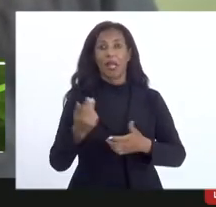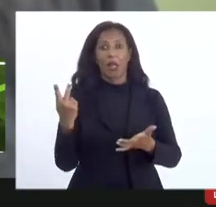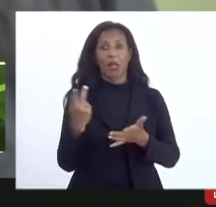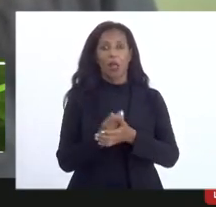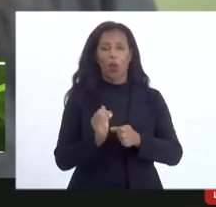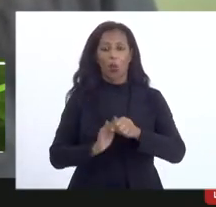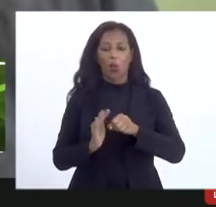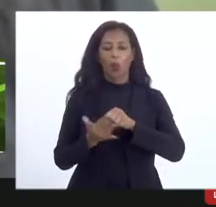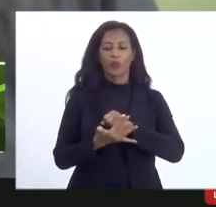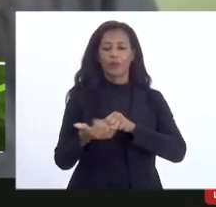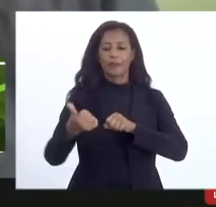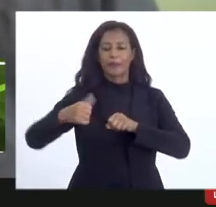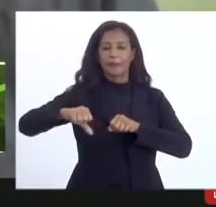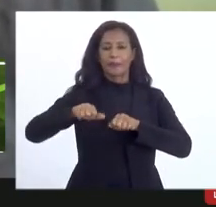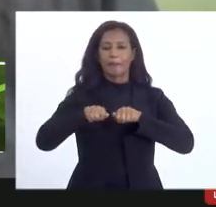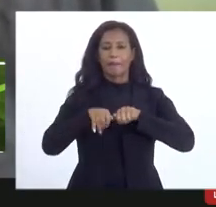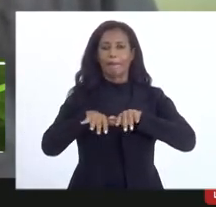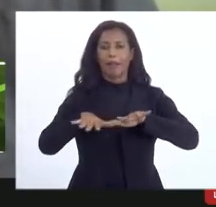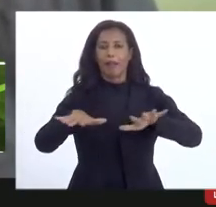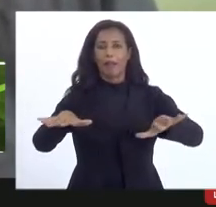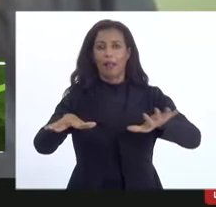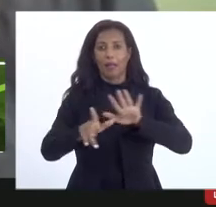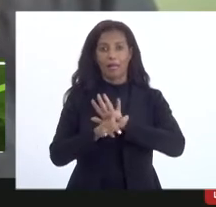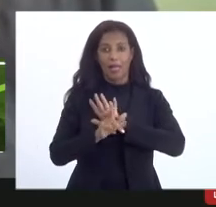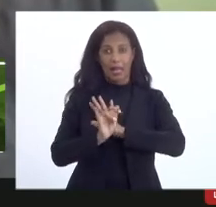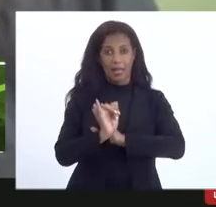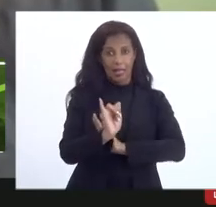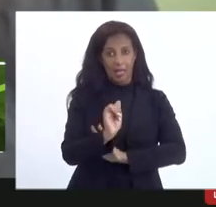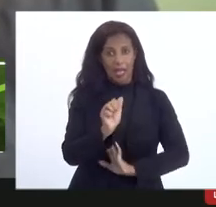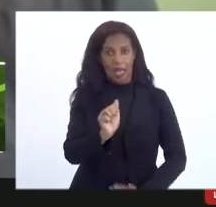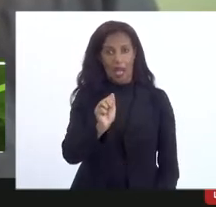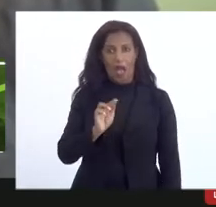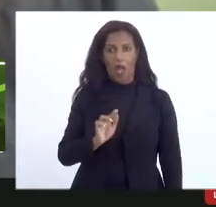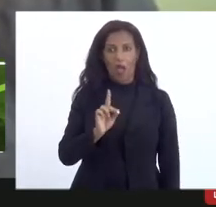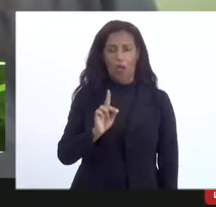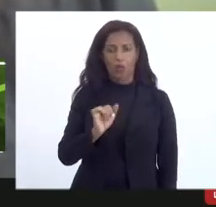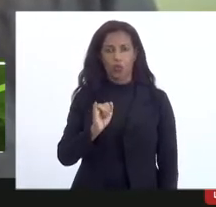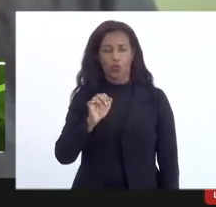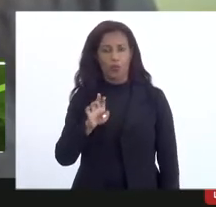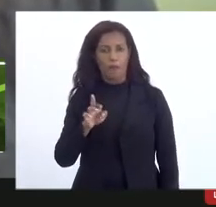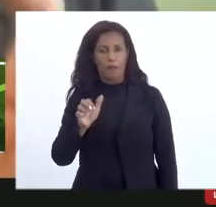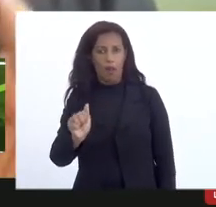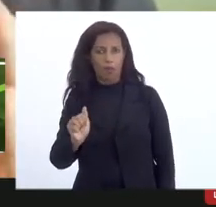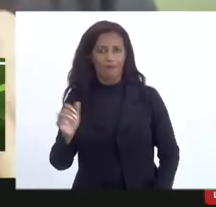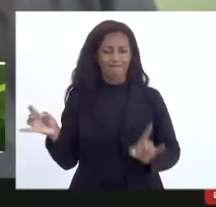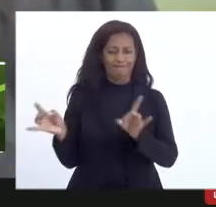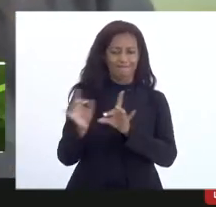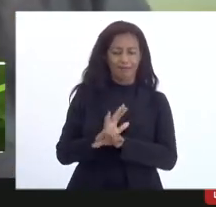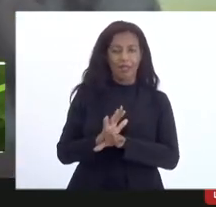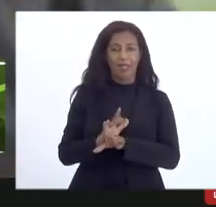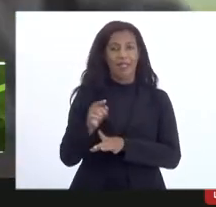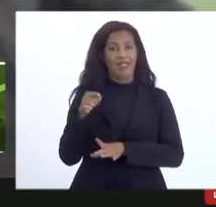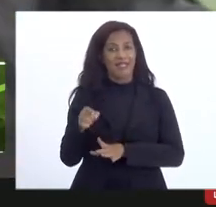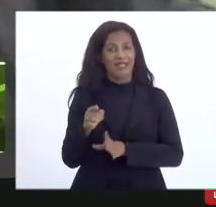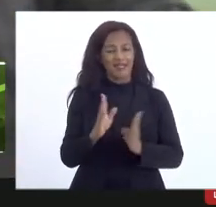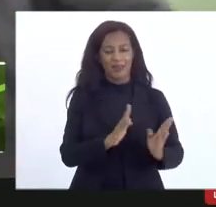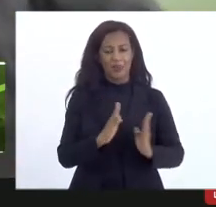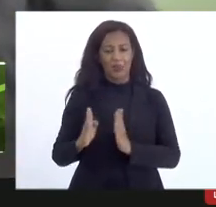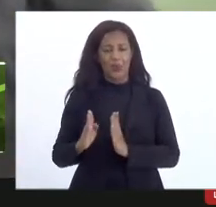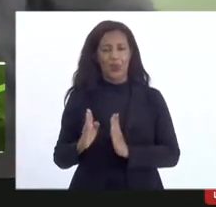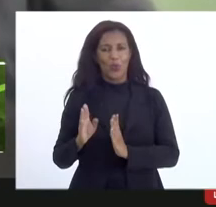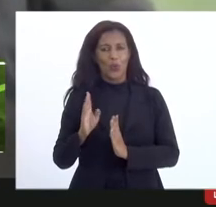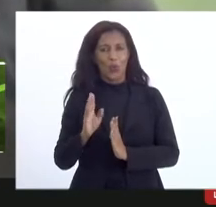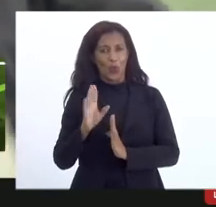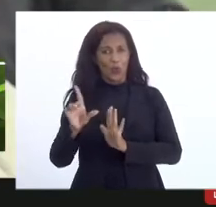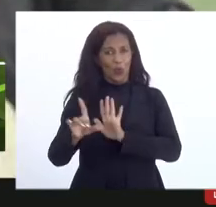e a lei Aldir Blanc a ser executada. Então o passivo de prestação de contas com a execução da